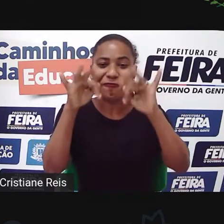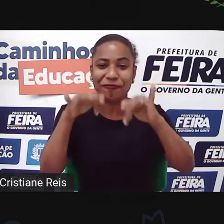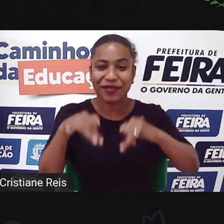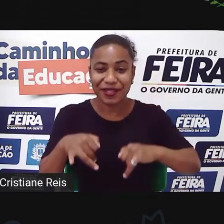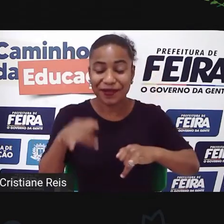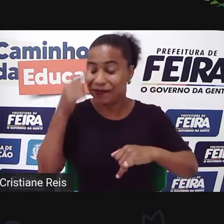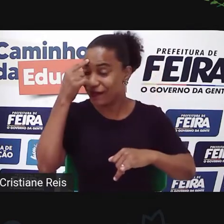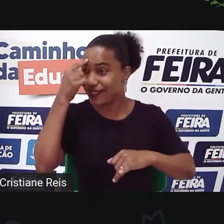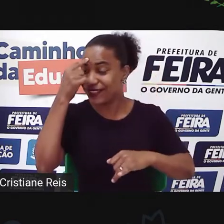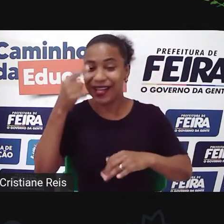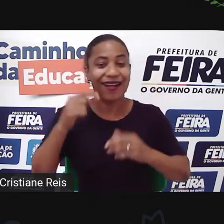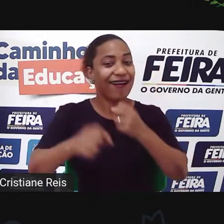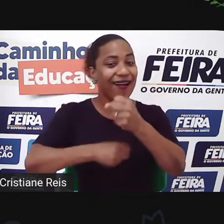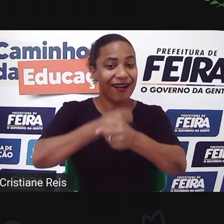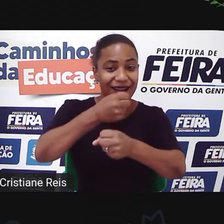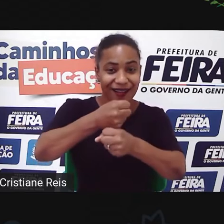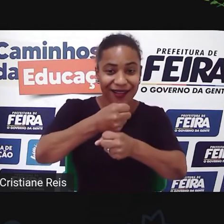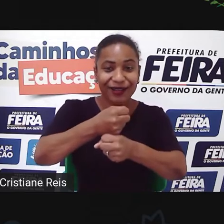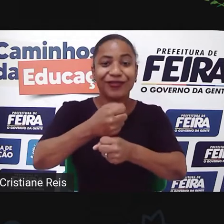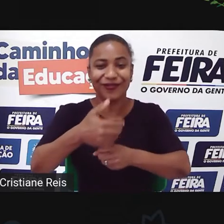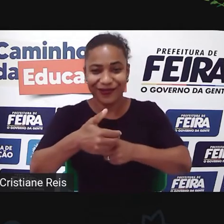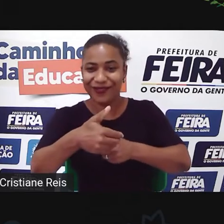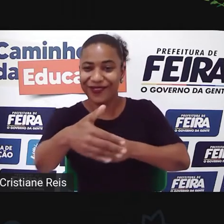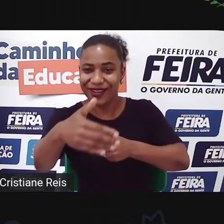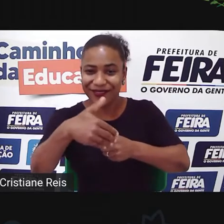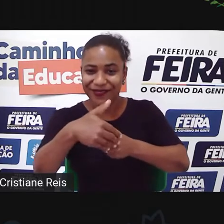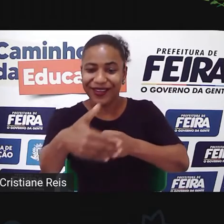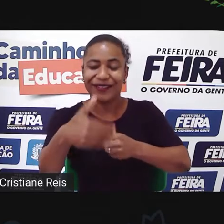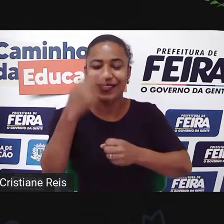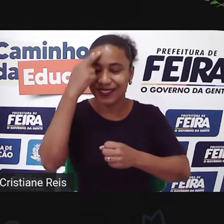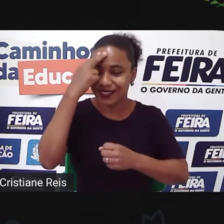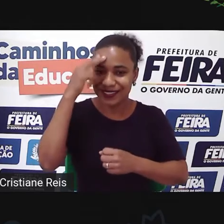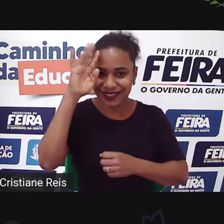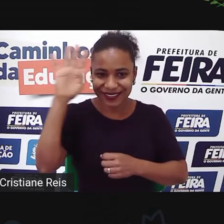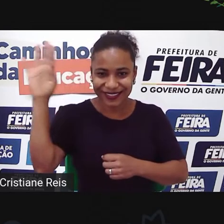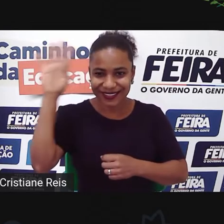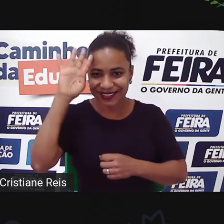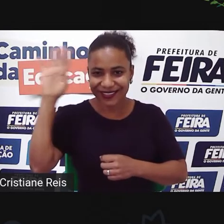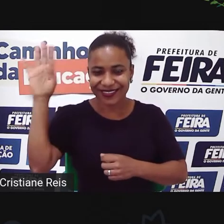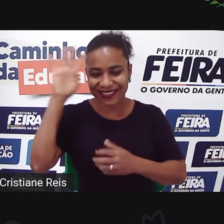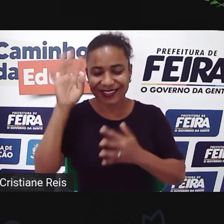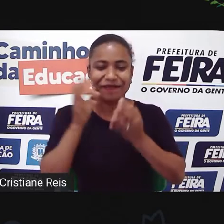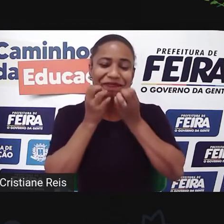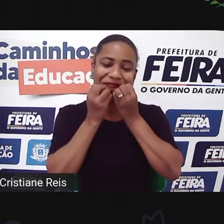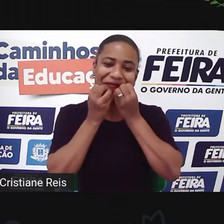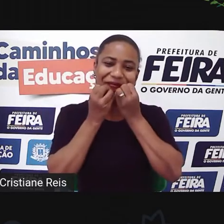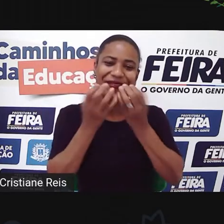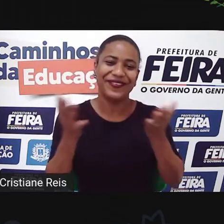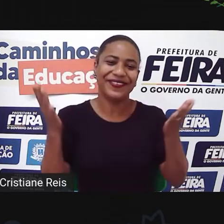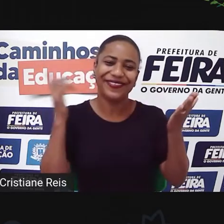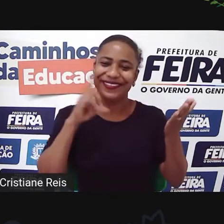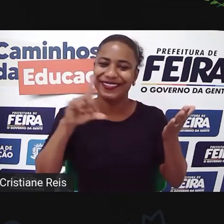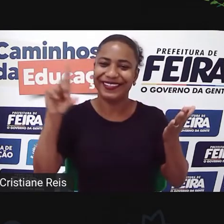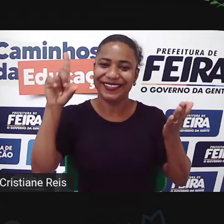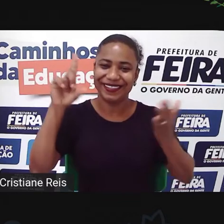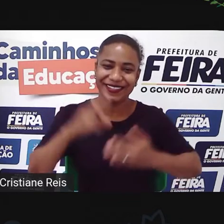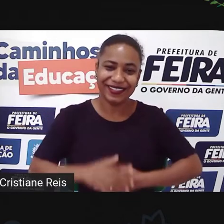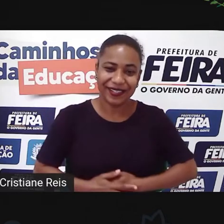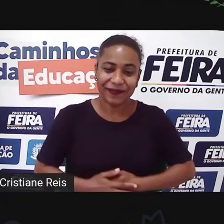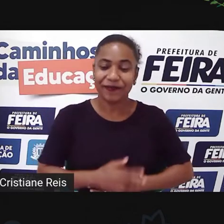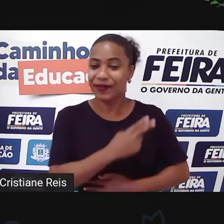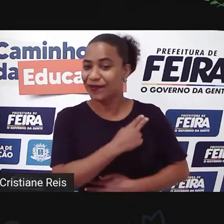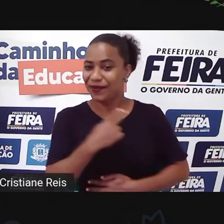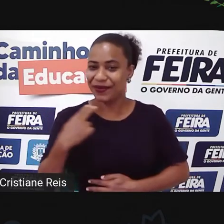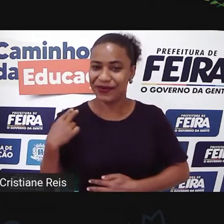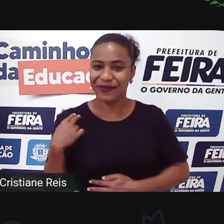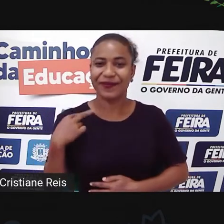renovação, espero que os sonhos de vocês se realizem, assim, da melhor forma possível. Bom, como vocês sabem, eu sou a professora